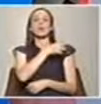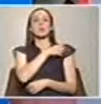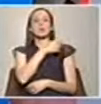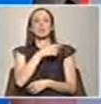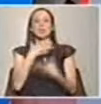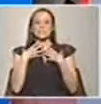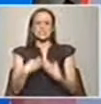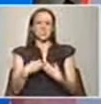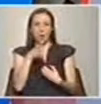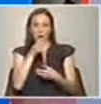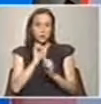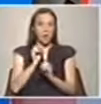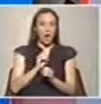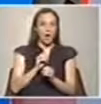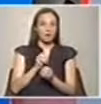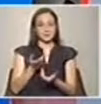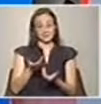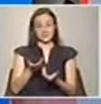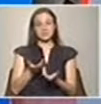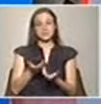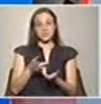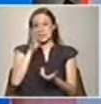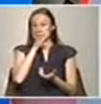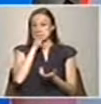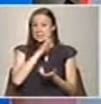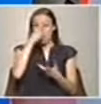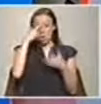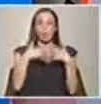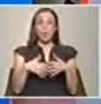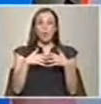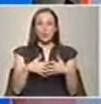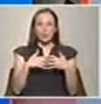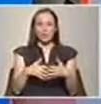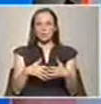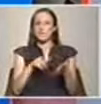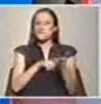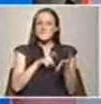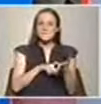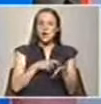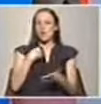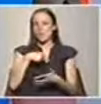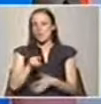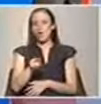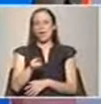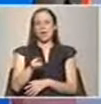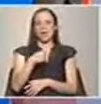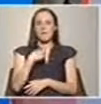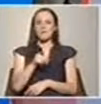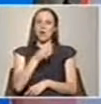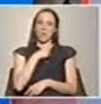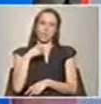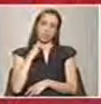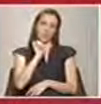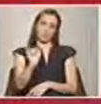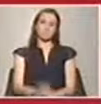desidratada. Portanto, em caso de dúvida ou em caso de necessidade, deve sempre recorrer ao seu médico.